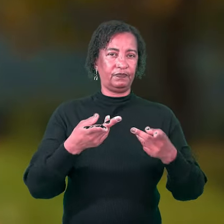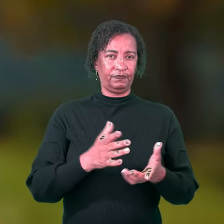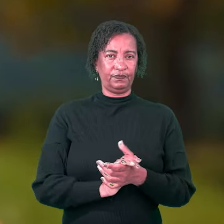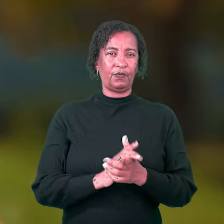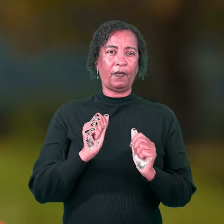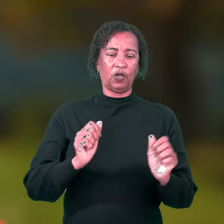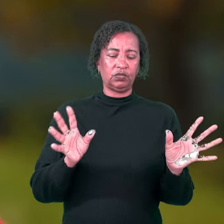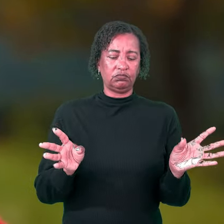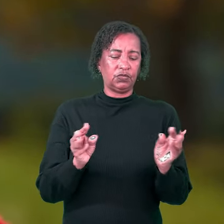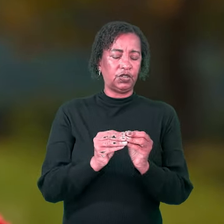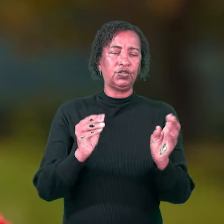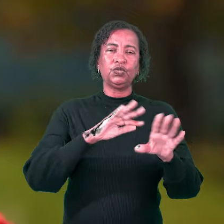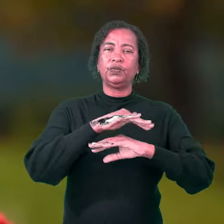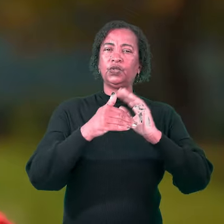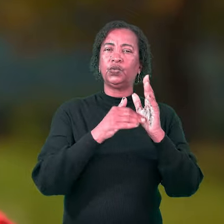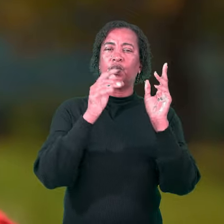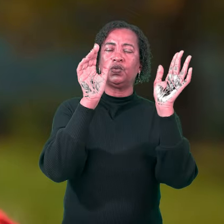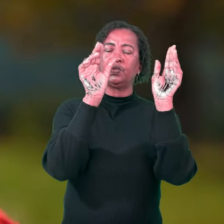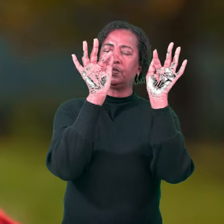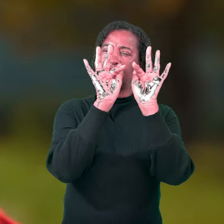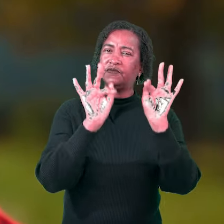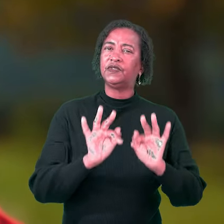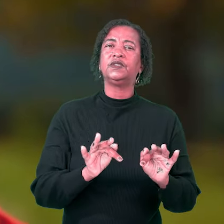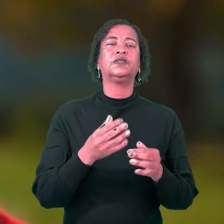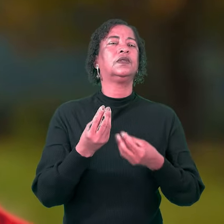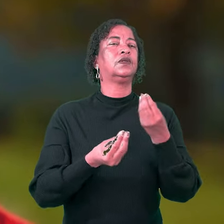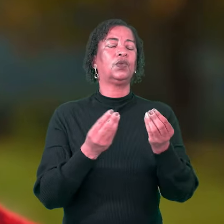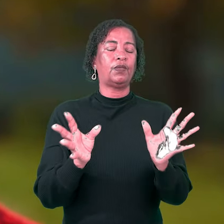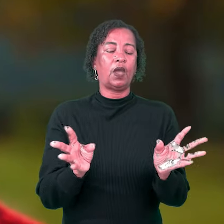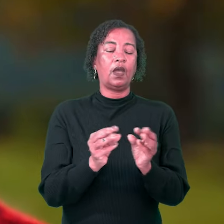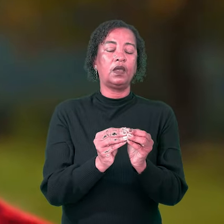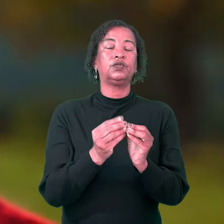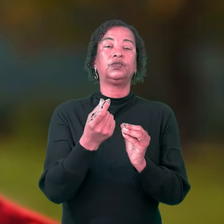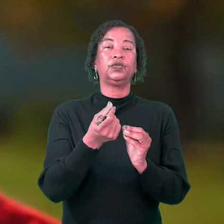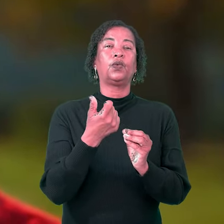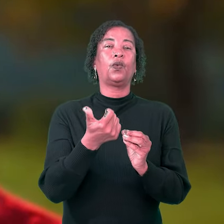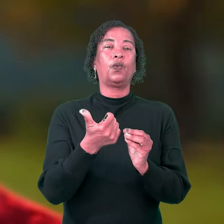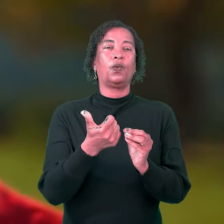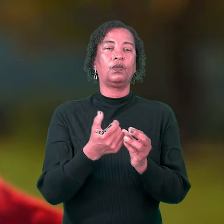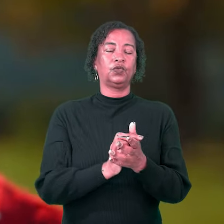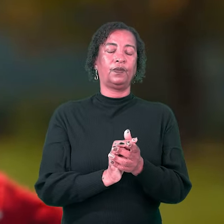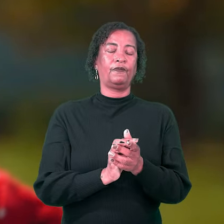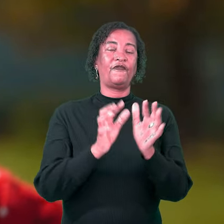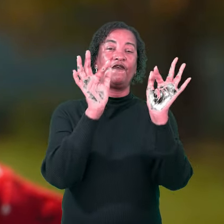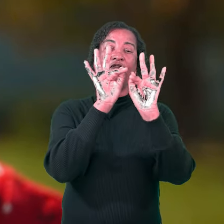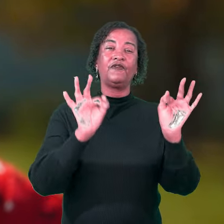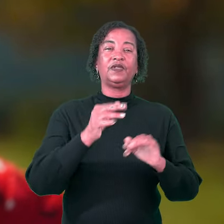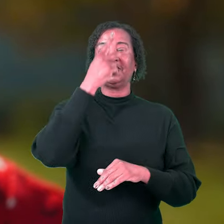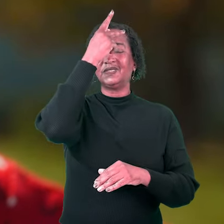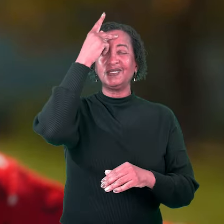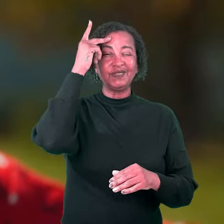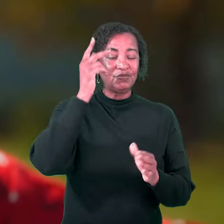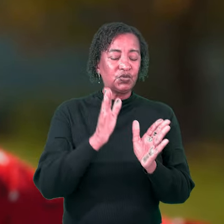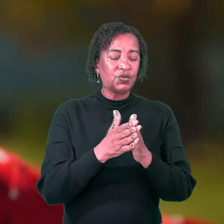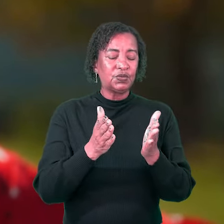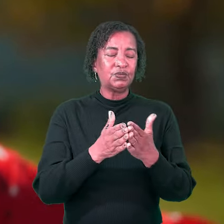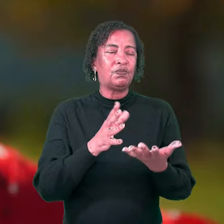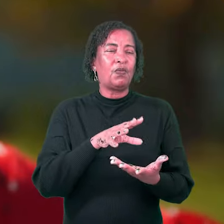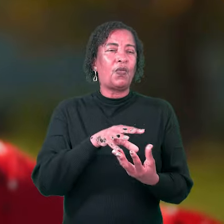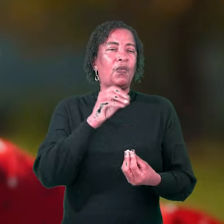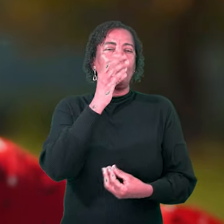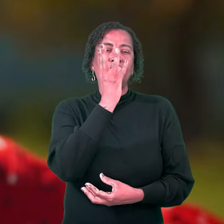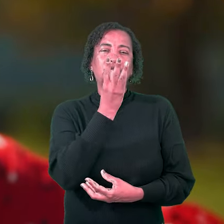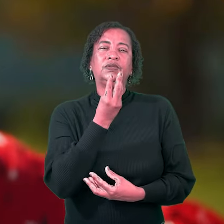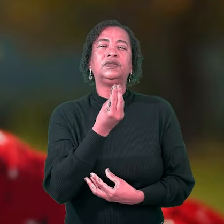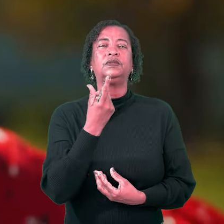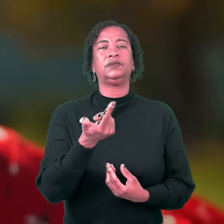resumir todas as bem-aventuranças com apenas uma. Bem-aventurados os pobres de espírito. O que isso significa, hein?